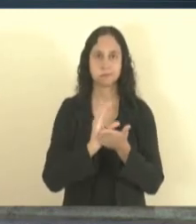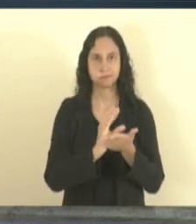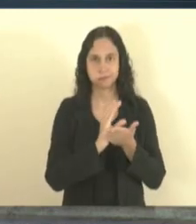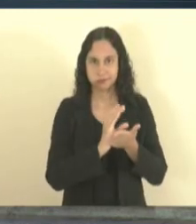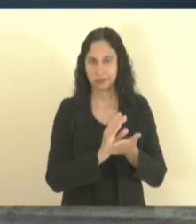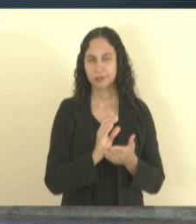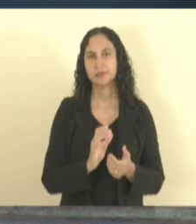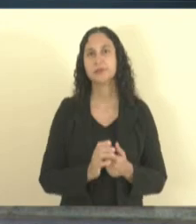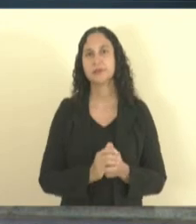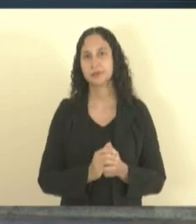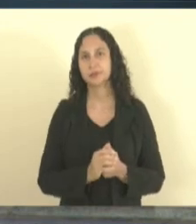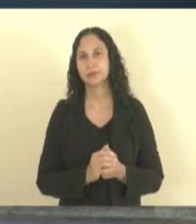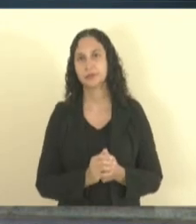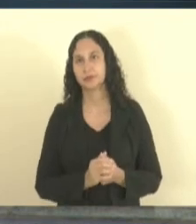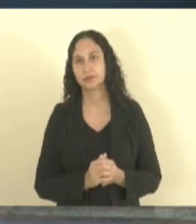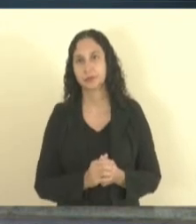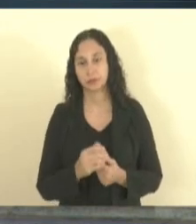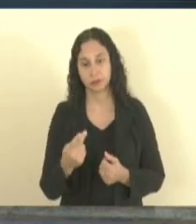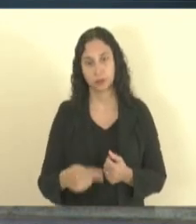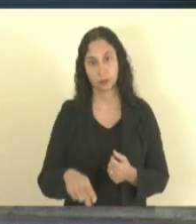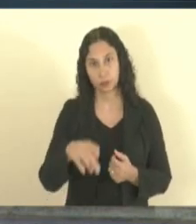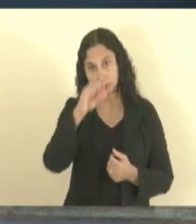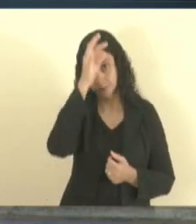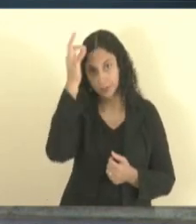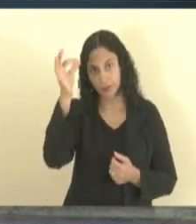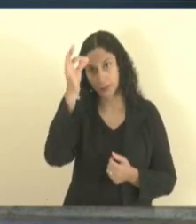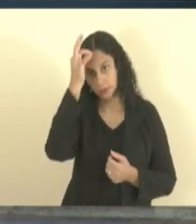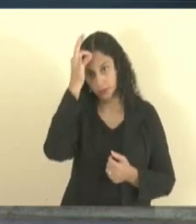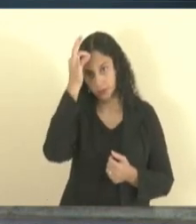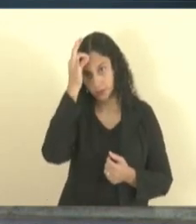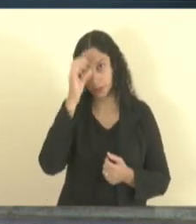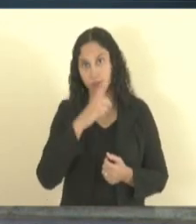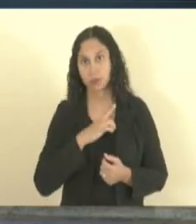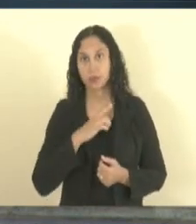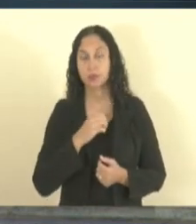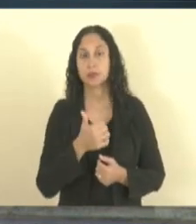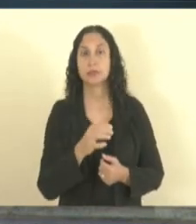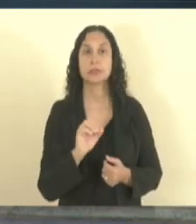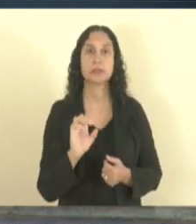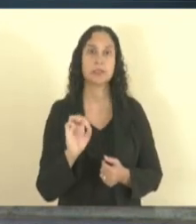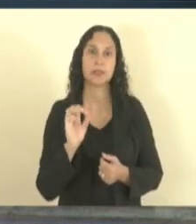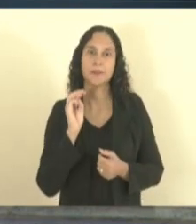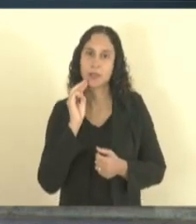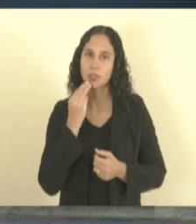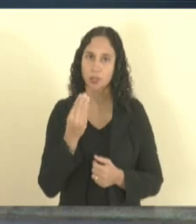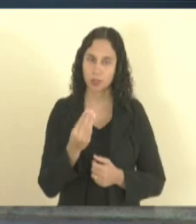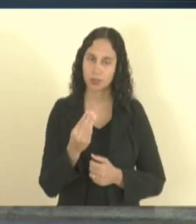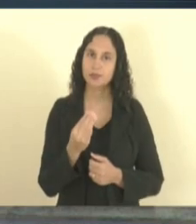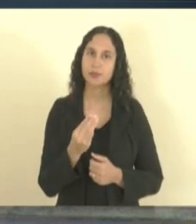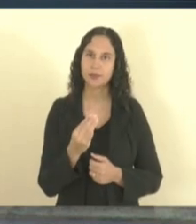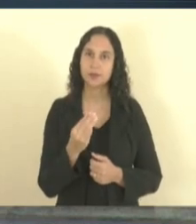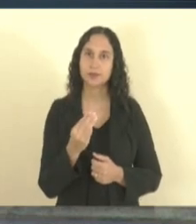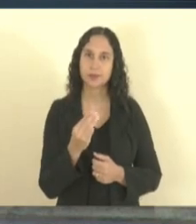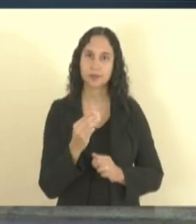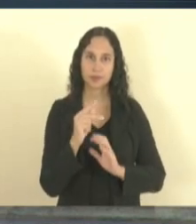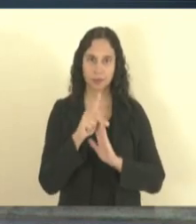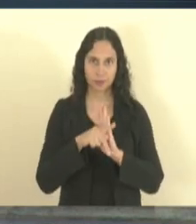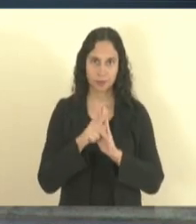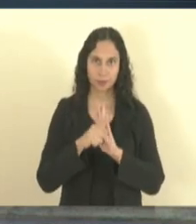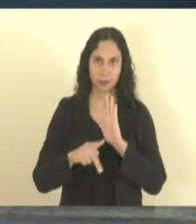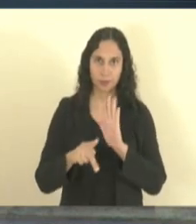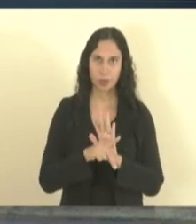esse aqui no Espírito Santo 100 milhões para o plano Safra